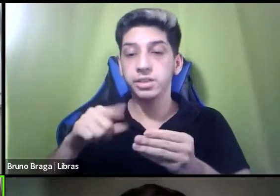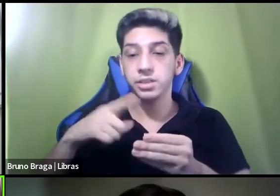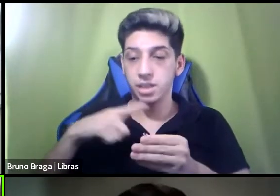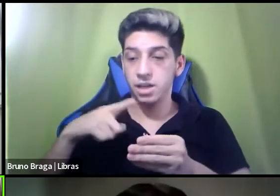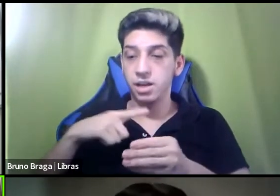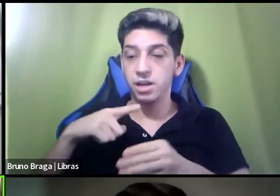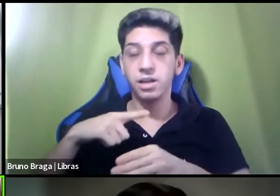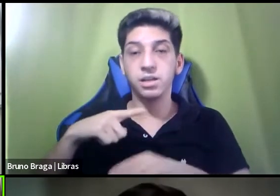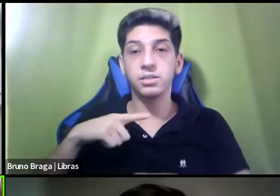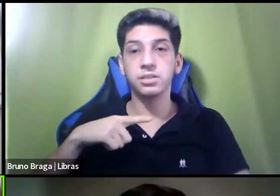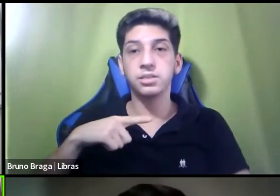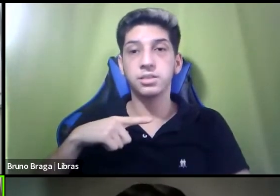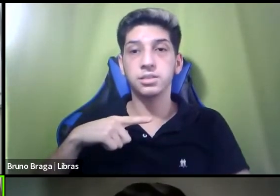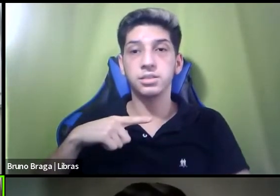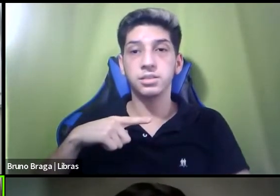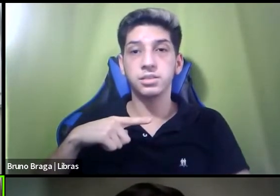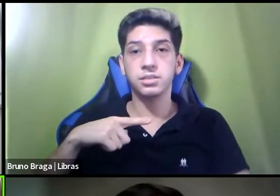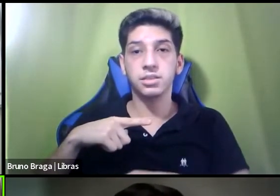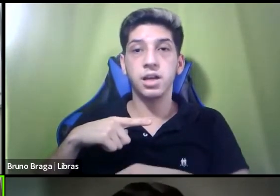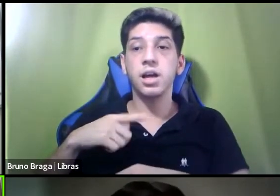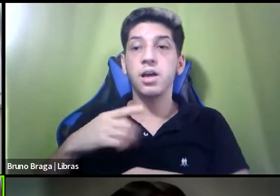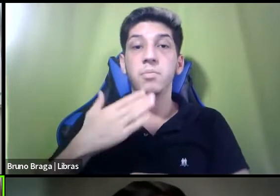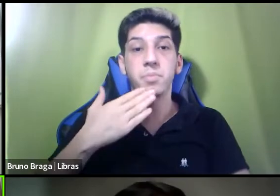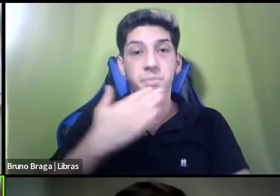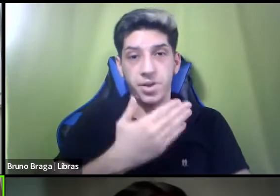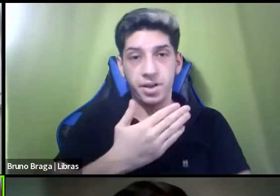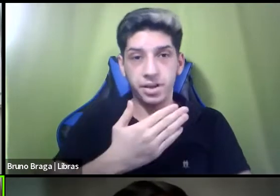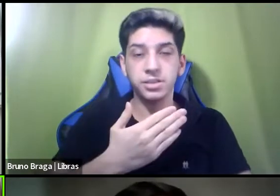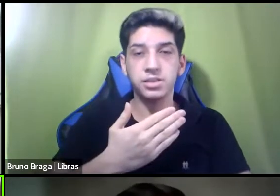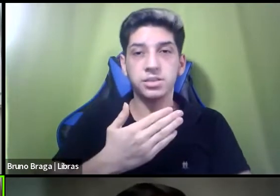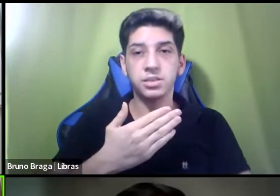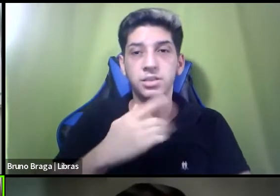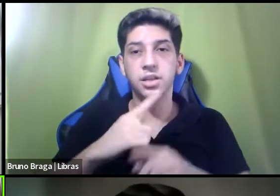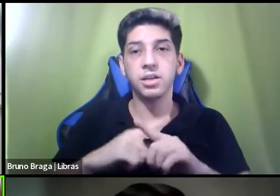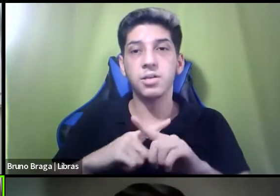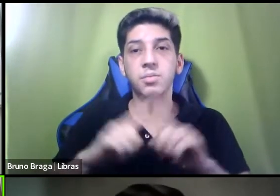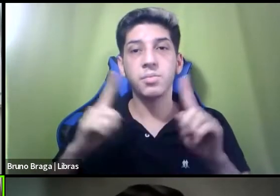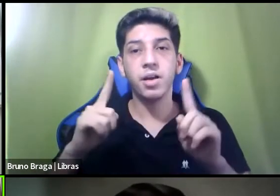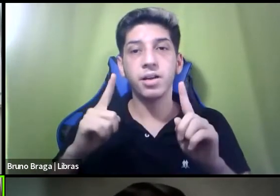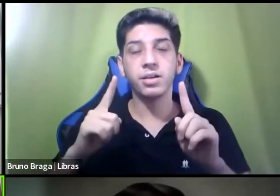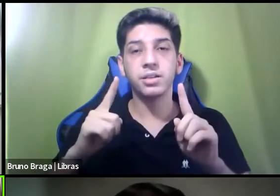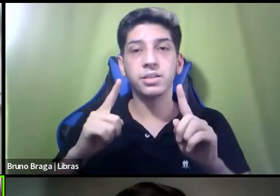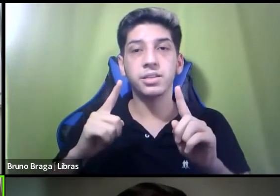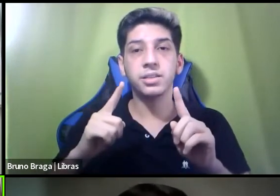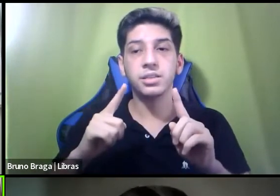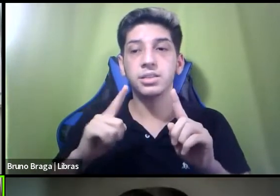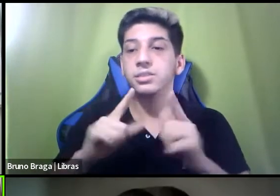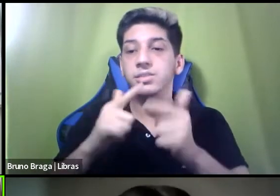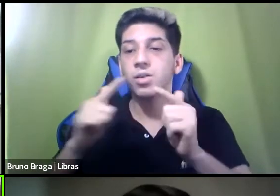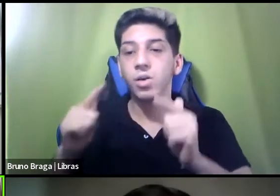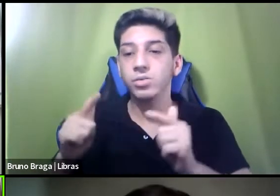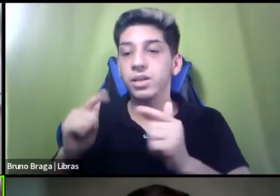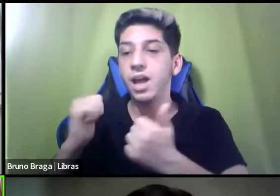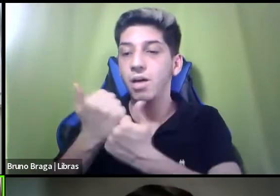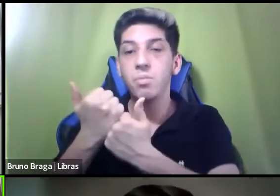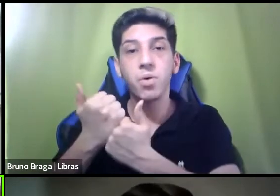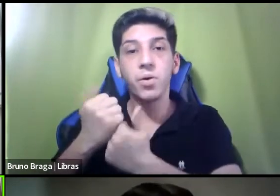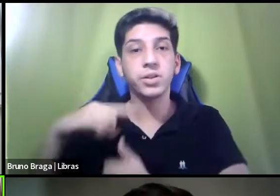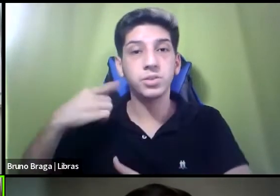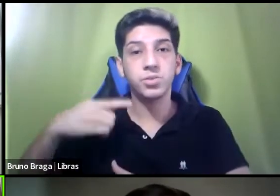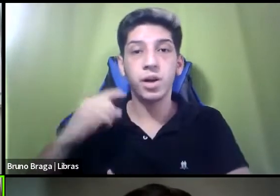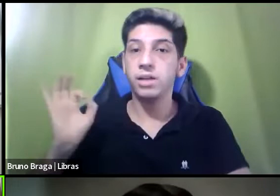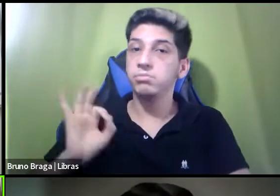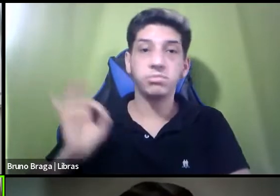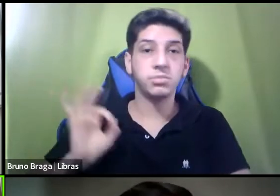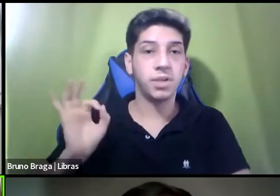elas atermam os seus pedidos sem estarem assistidas por advogados, então